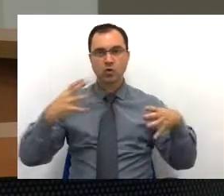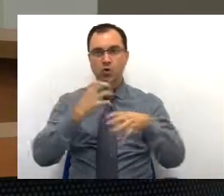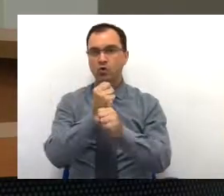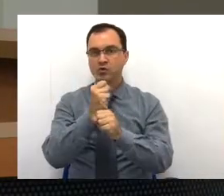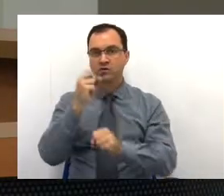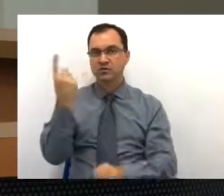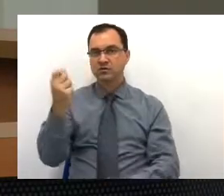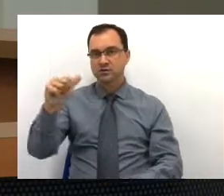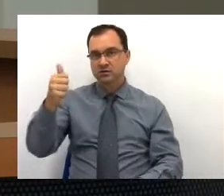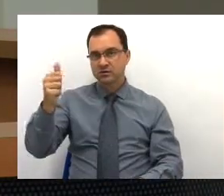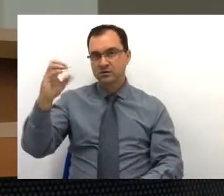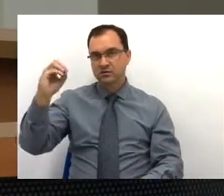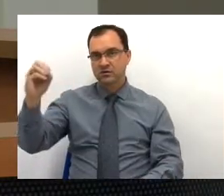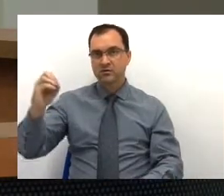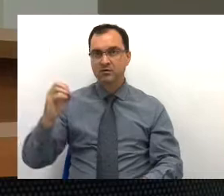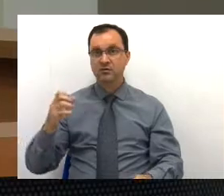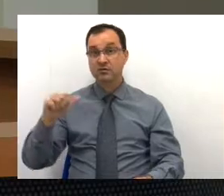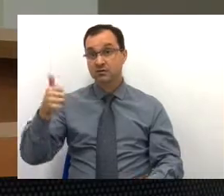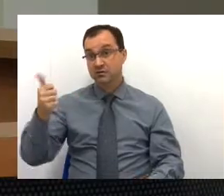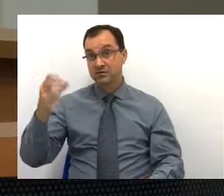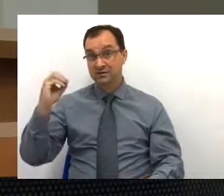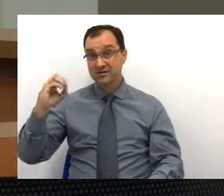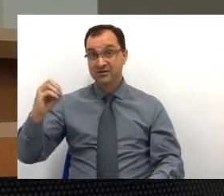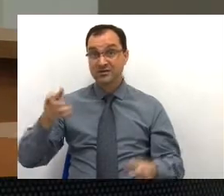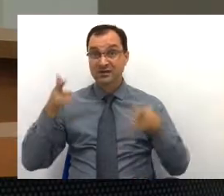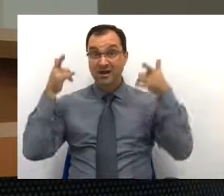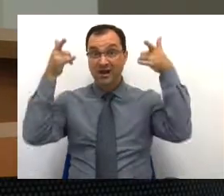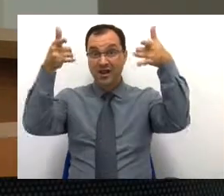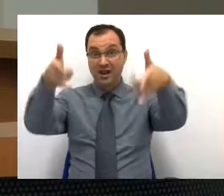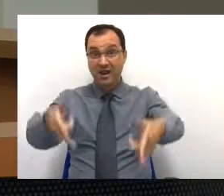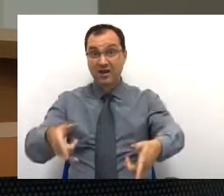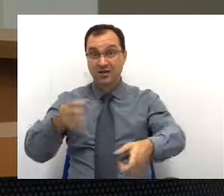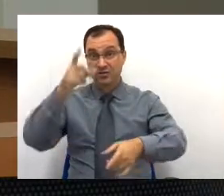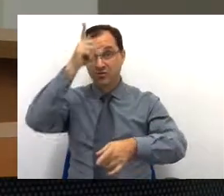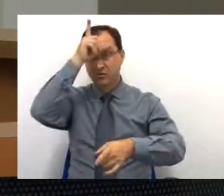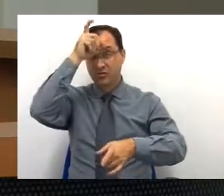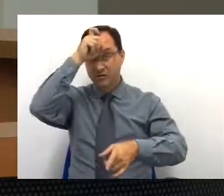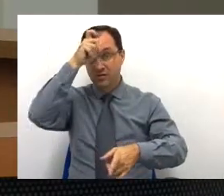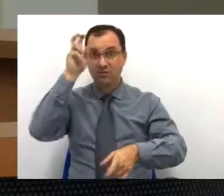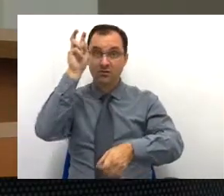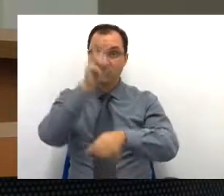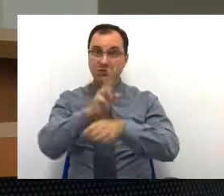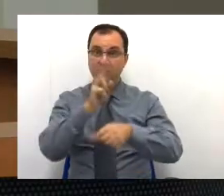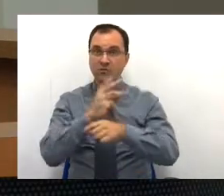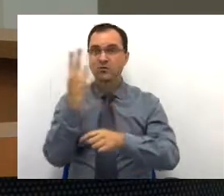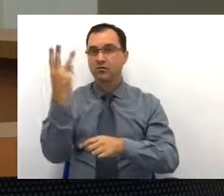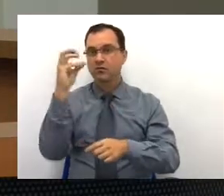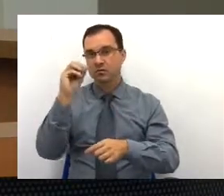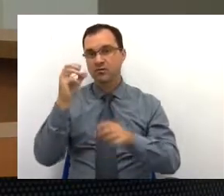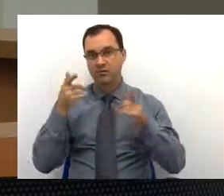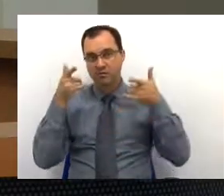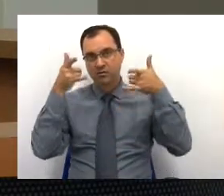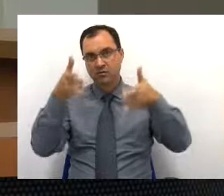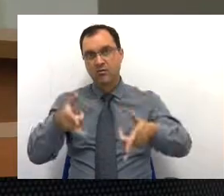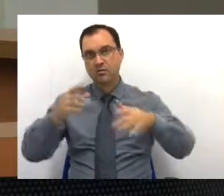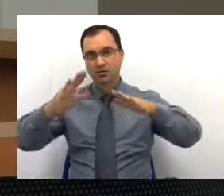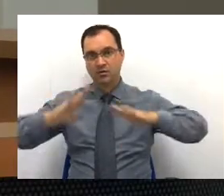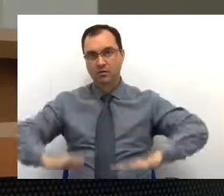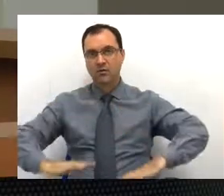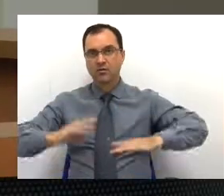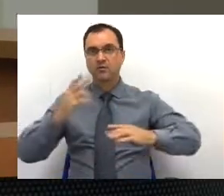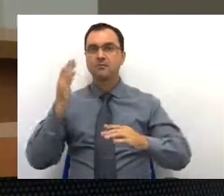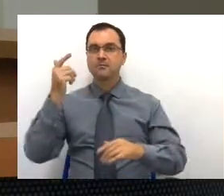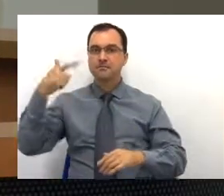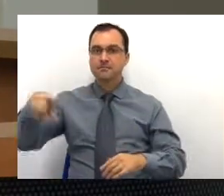Implantação de 100 leitos clínicos. O objetivo é, em 2016, 30 leitos, em 2017, mais